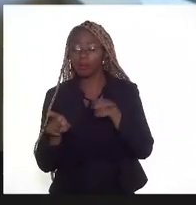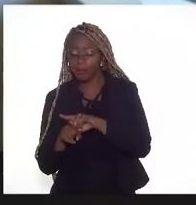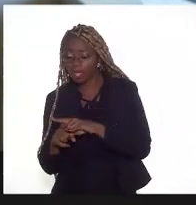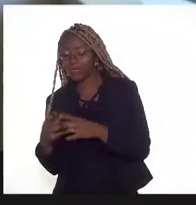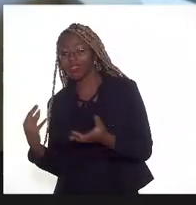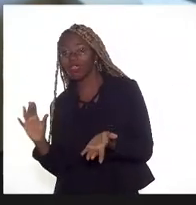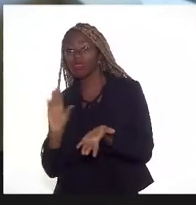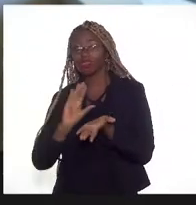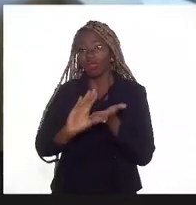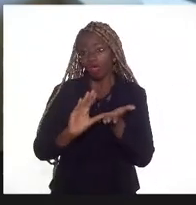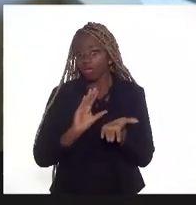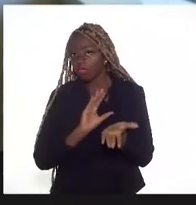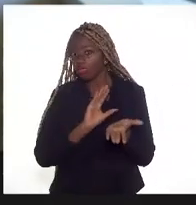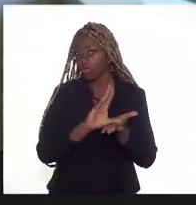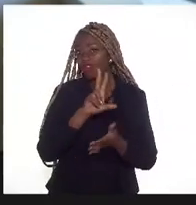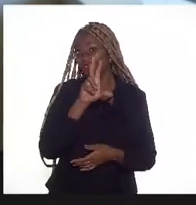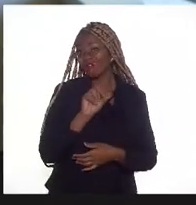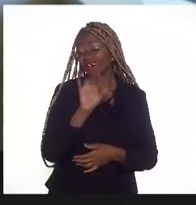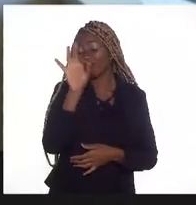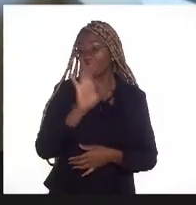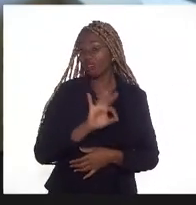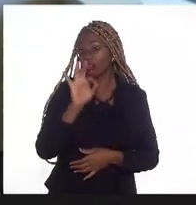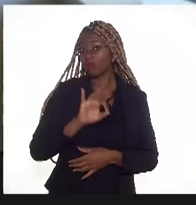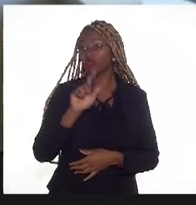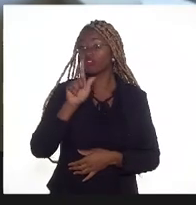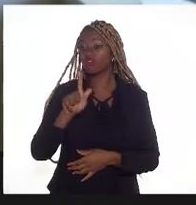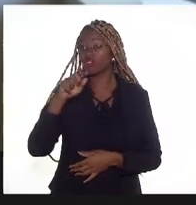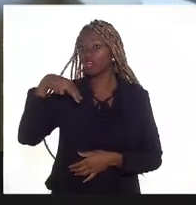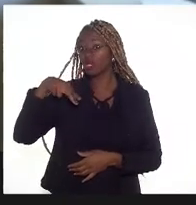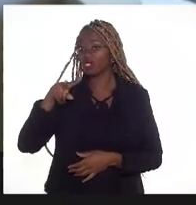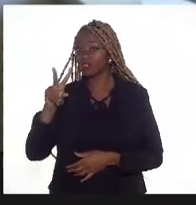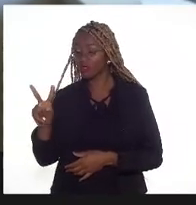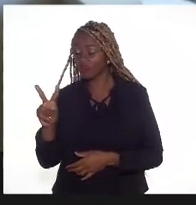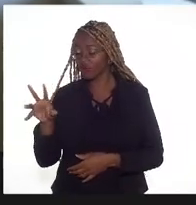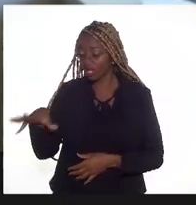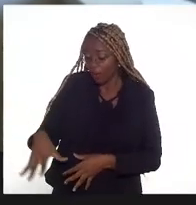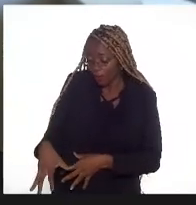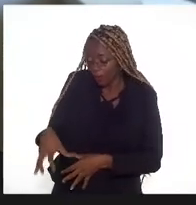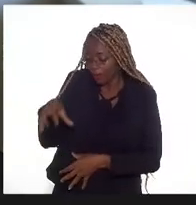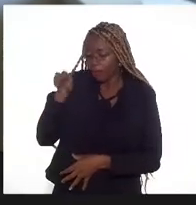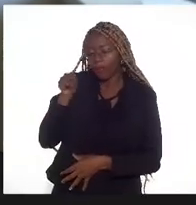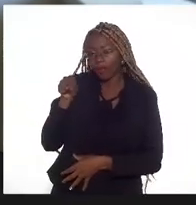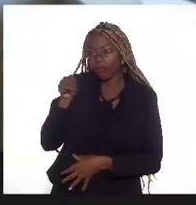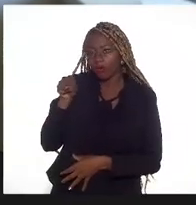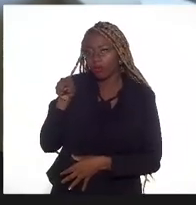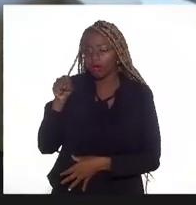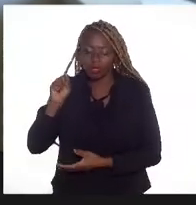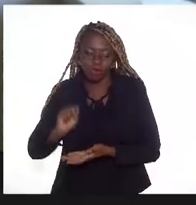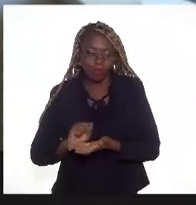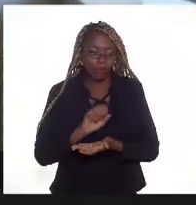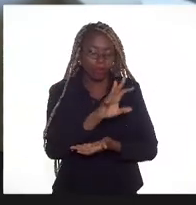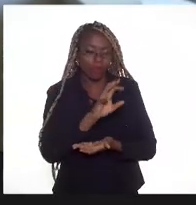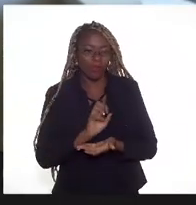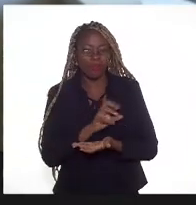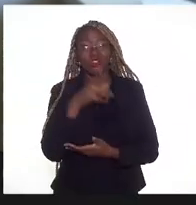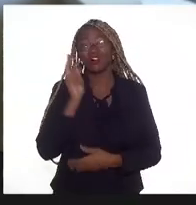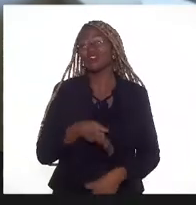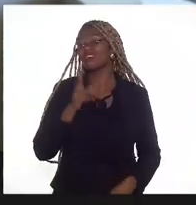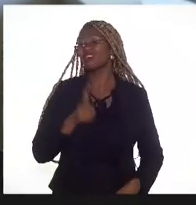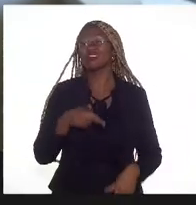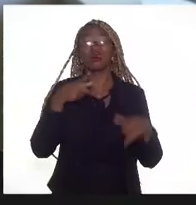de 50% do gás extraído e sempre com a mesma